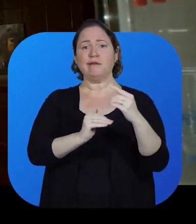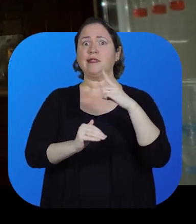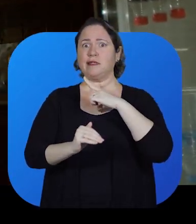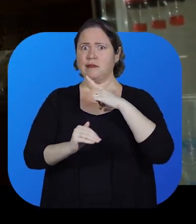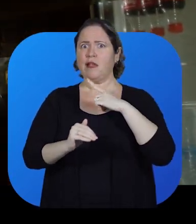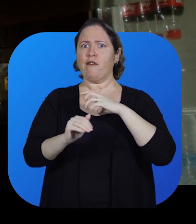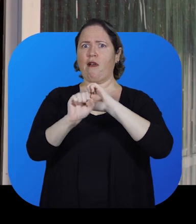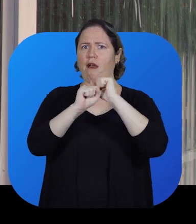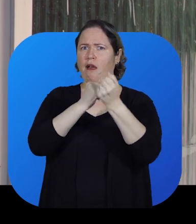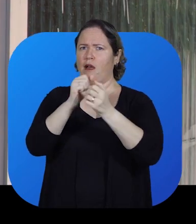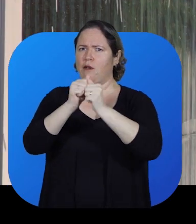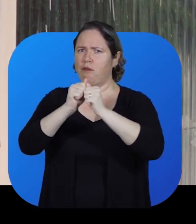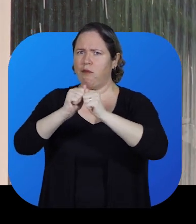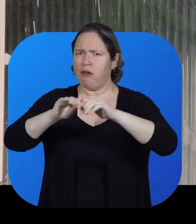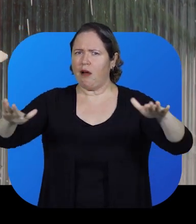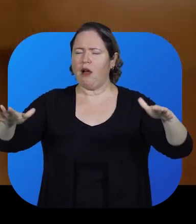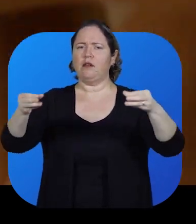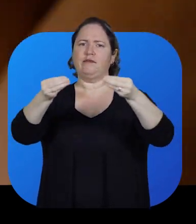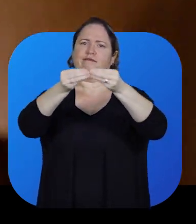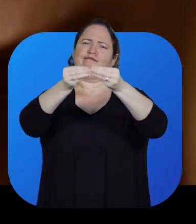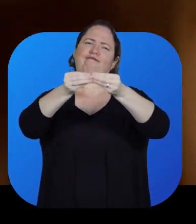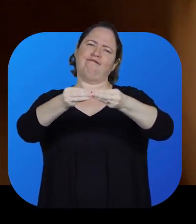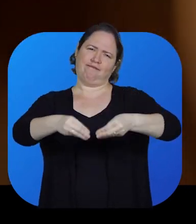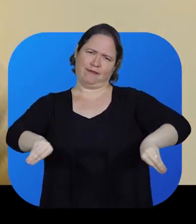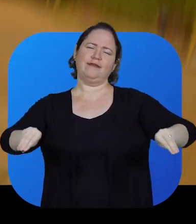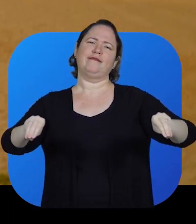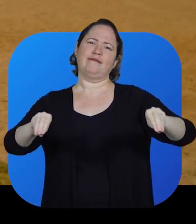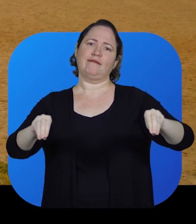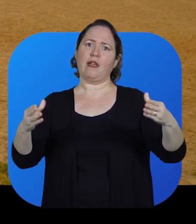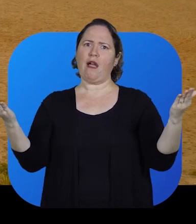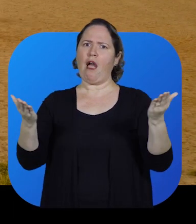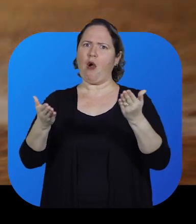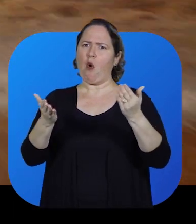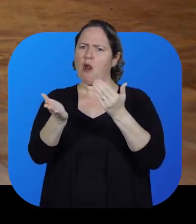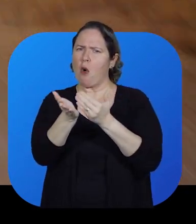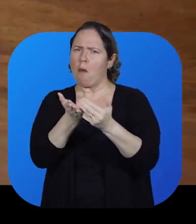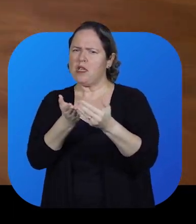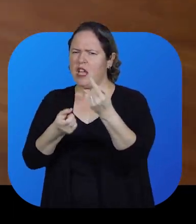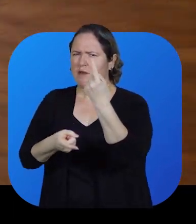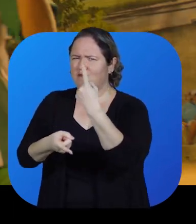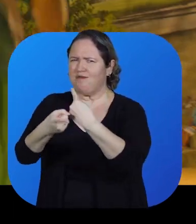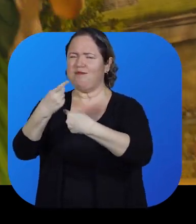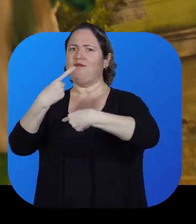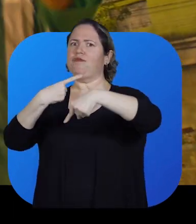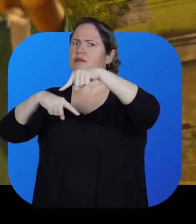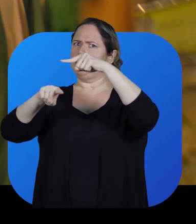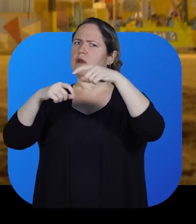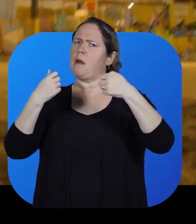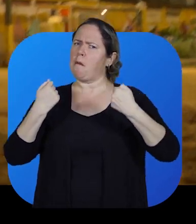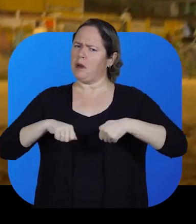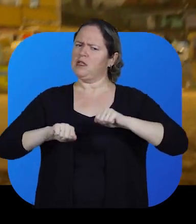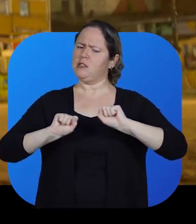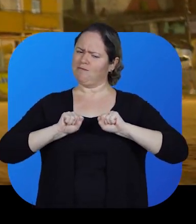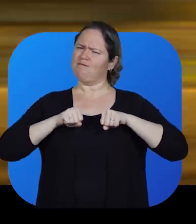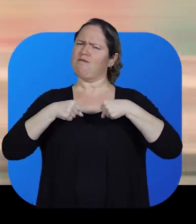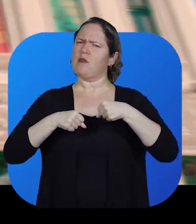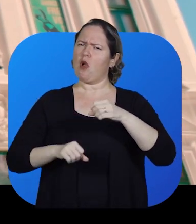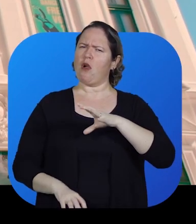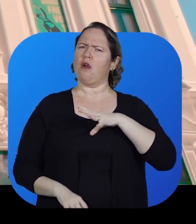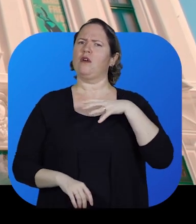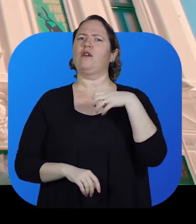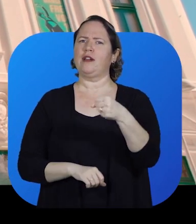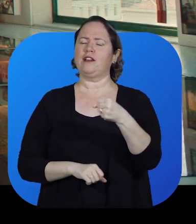ainda teve a pandemia, que deixou tudo de cabeça para baixo. Virar o jogo, se reinventar, oxe, tem que matar no peito.